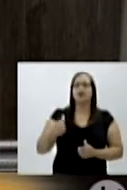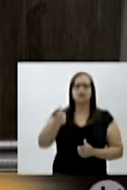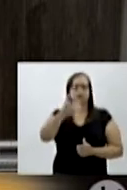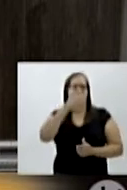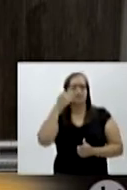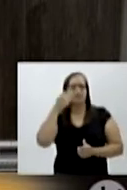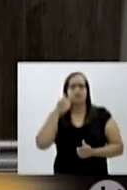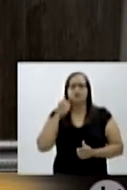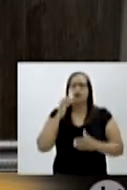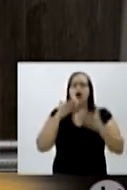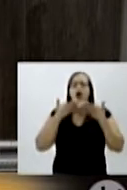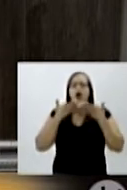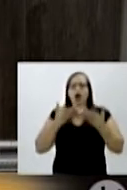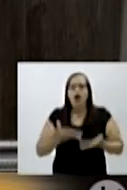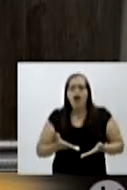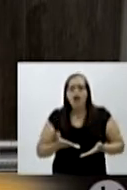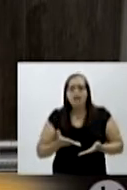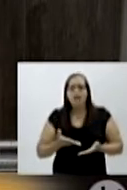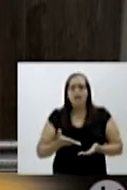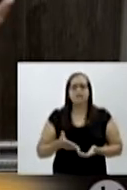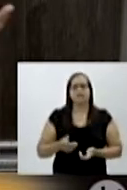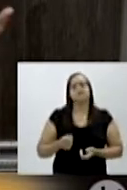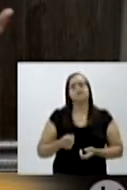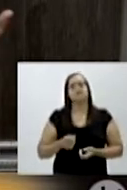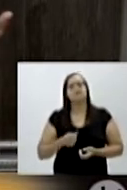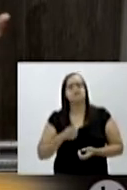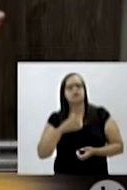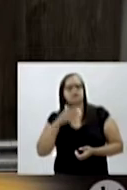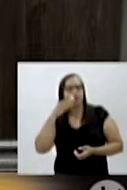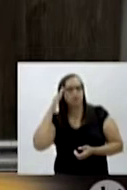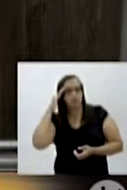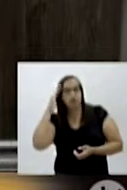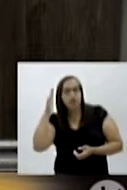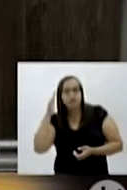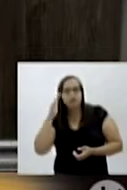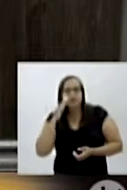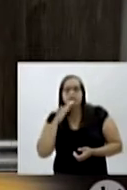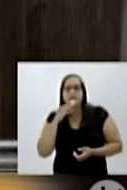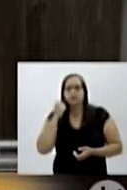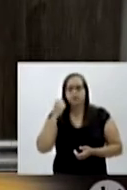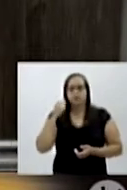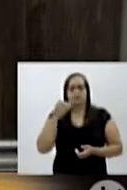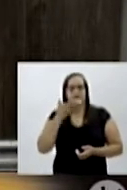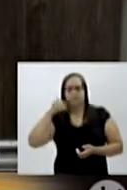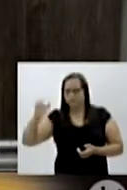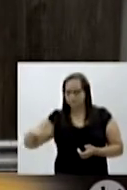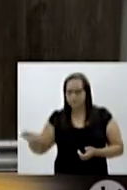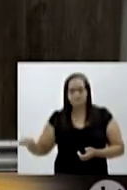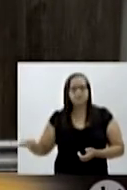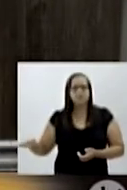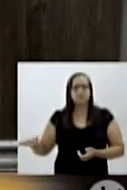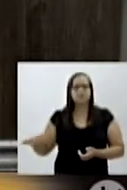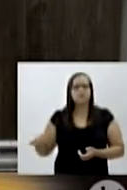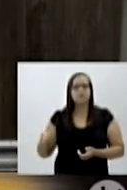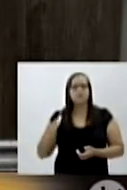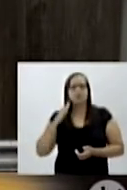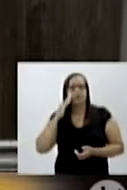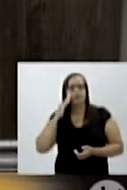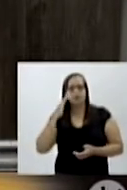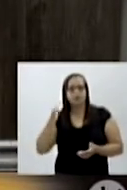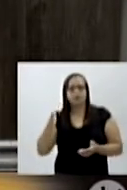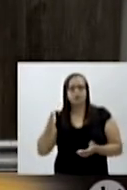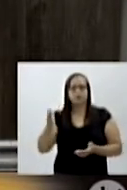saía. Eu fiquei maravilhada com aquilo. E fiquei com dó de ver a minha aluna na situação que